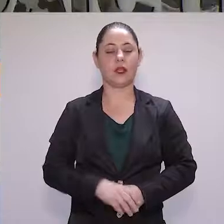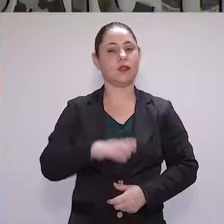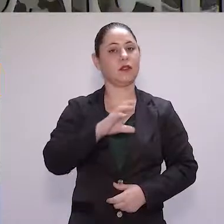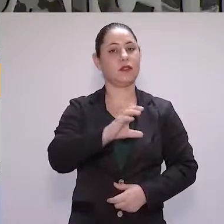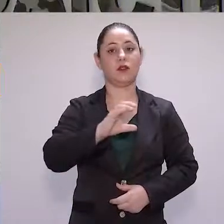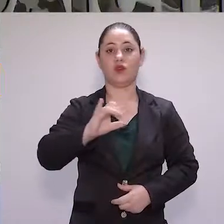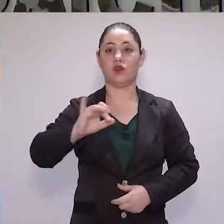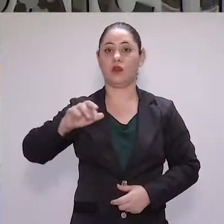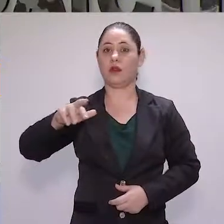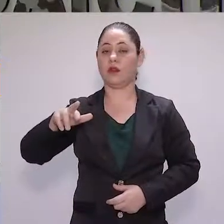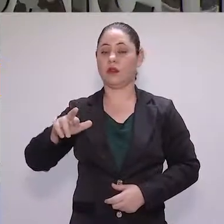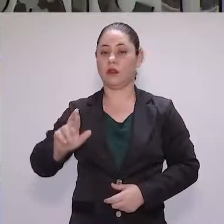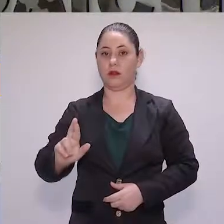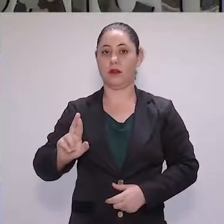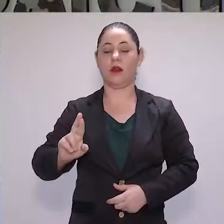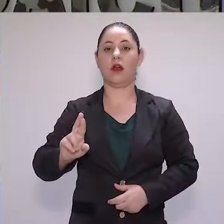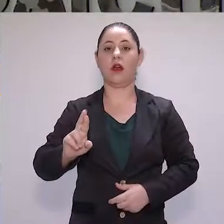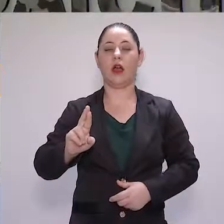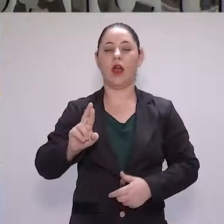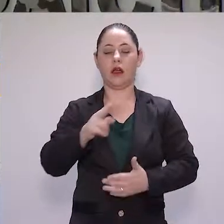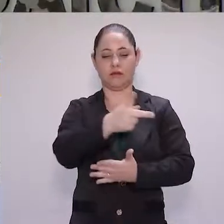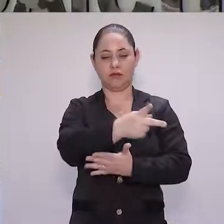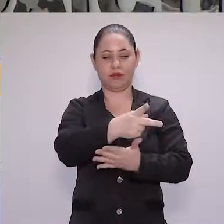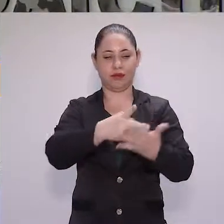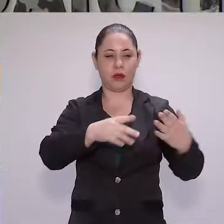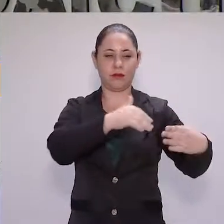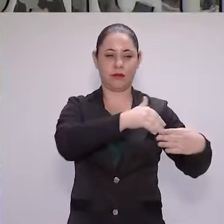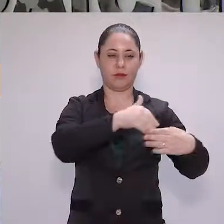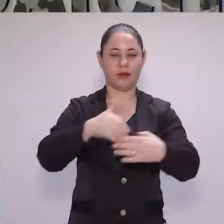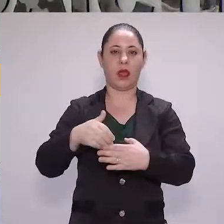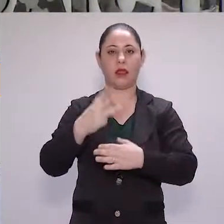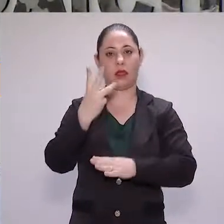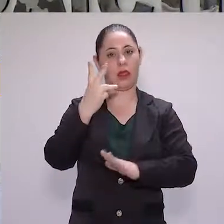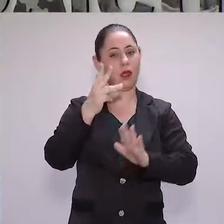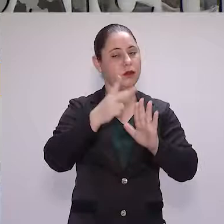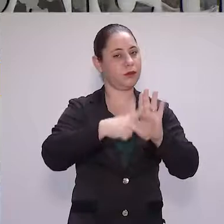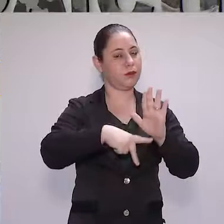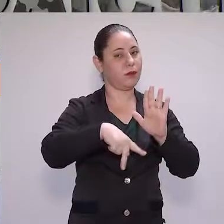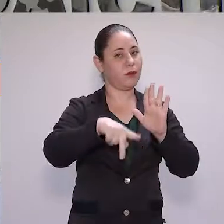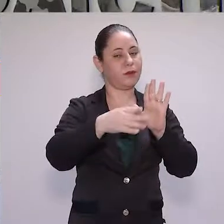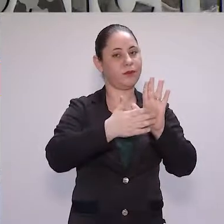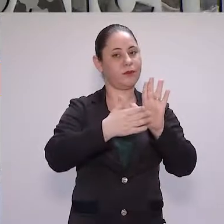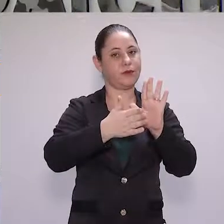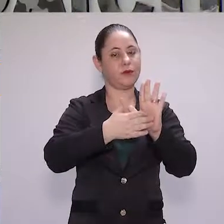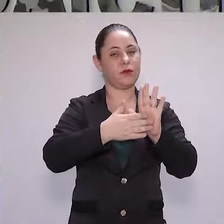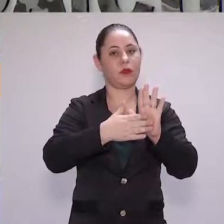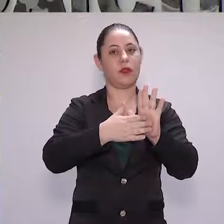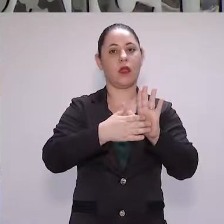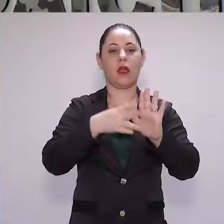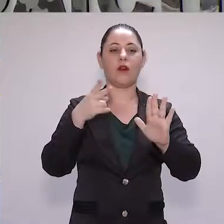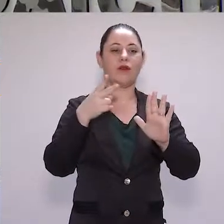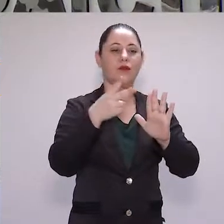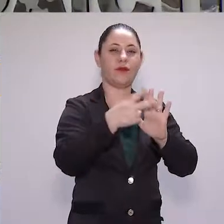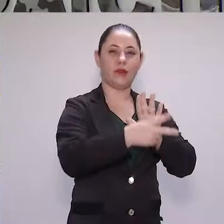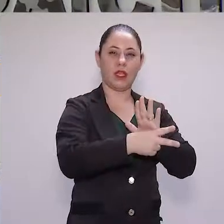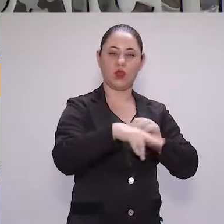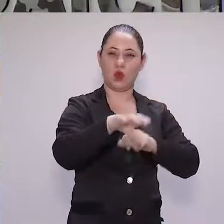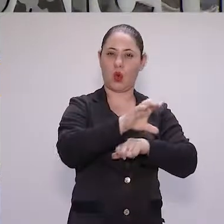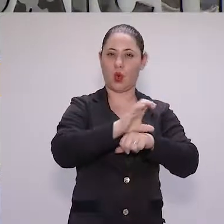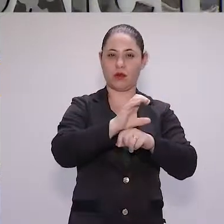A Comissão de Constituição, Justiça e Redação emitiu parecer favorável a três proposições. Em razão de vício de